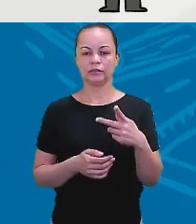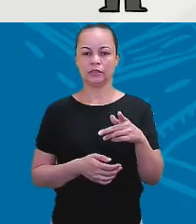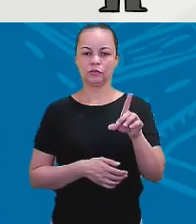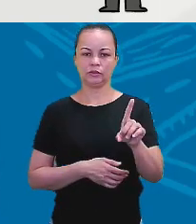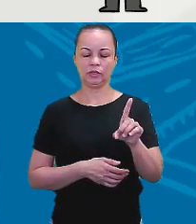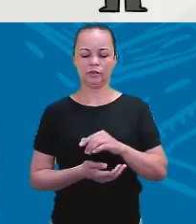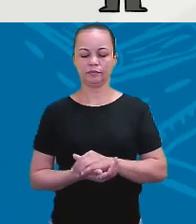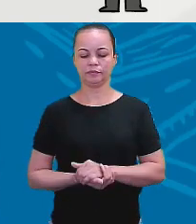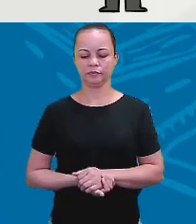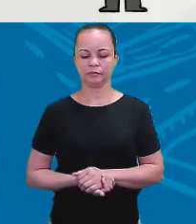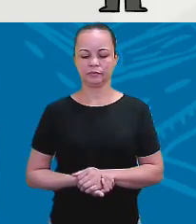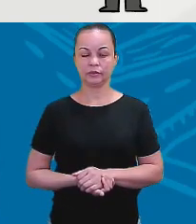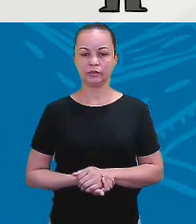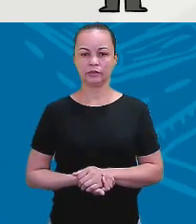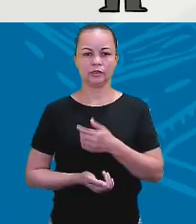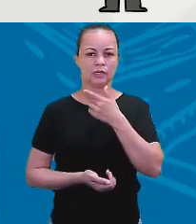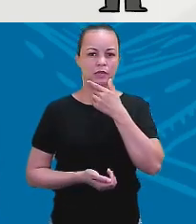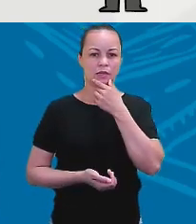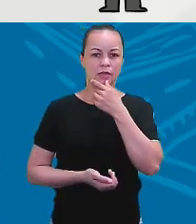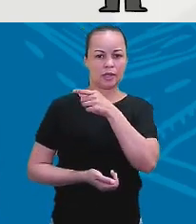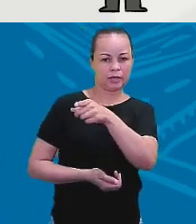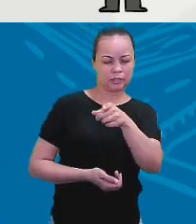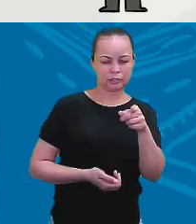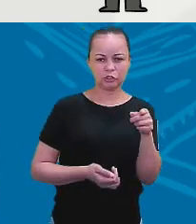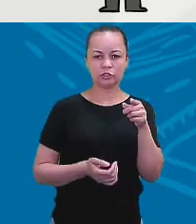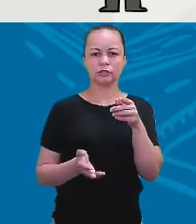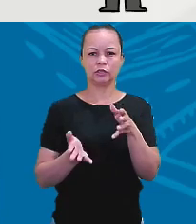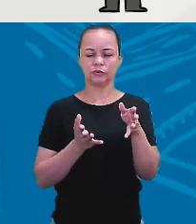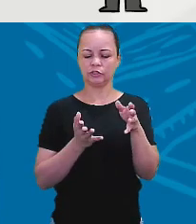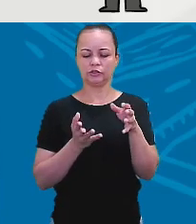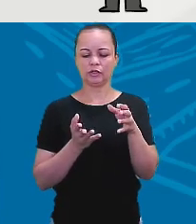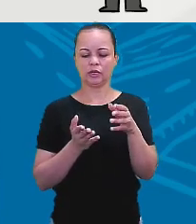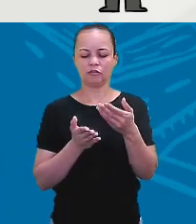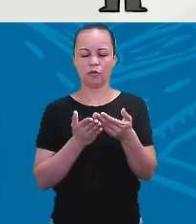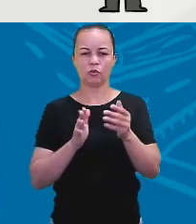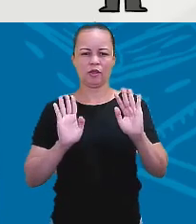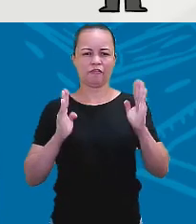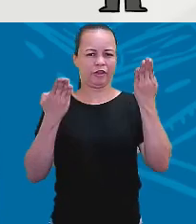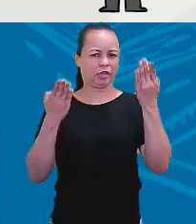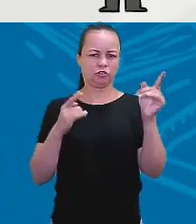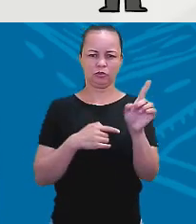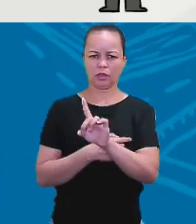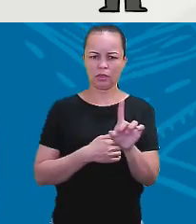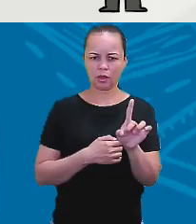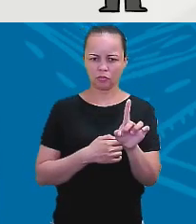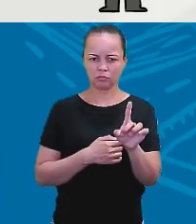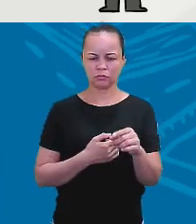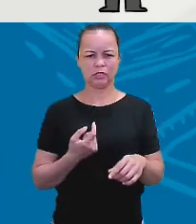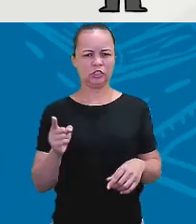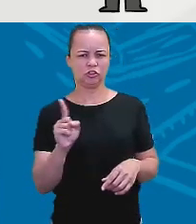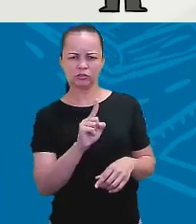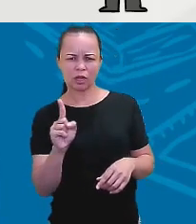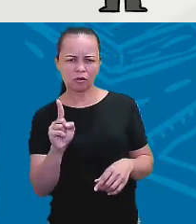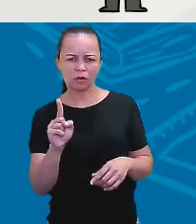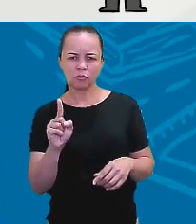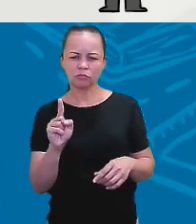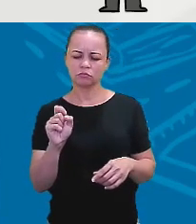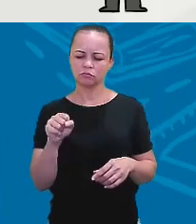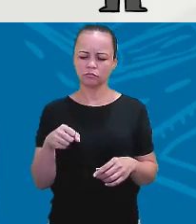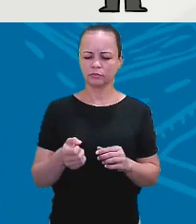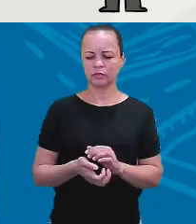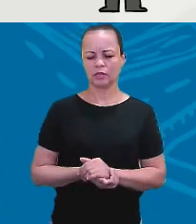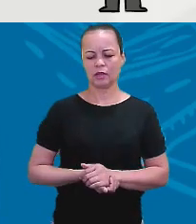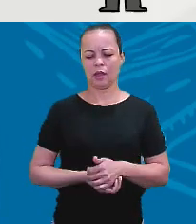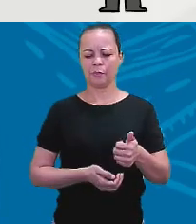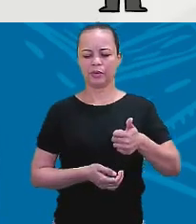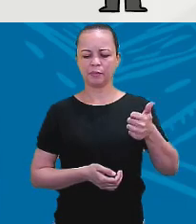the party. Eles não estavam na festa. Warrant they? Estavam? Ou não estavam? Veja, a primeira está